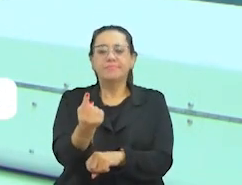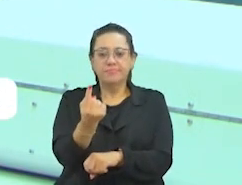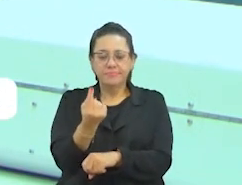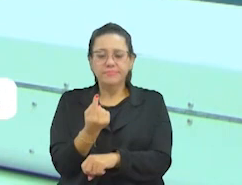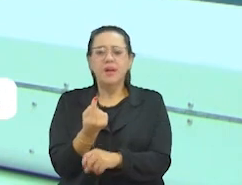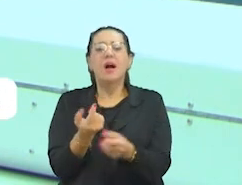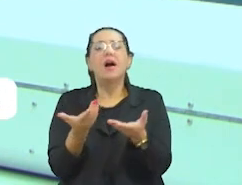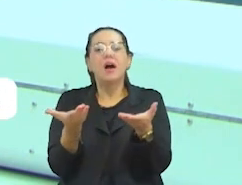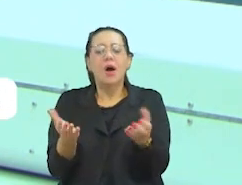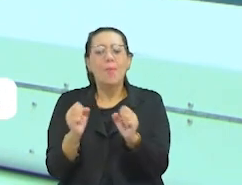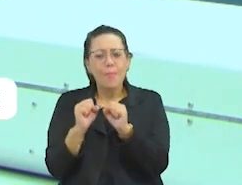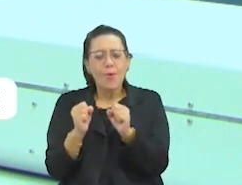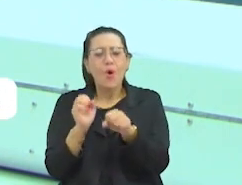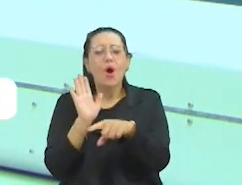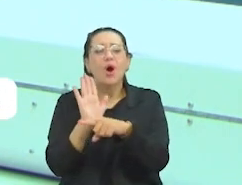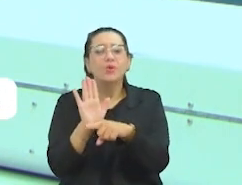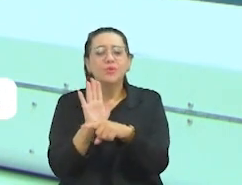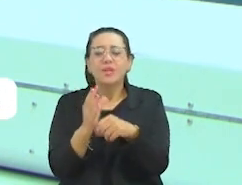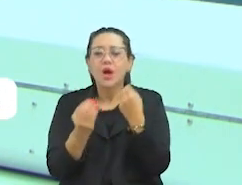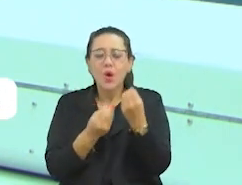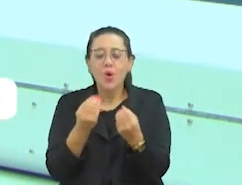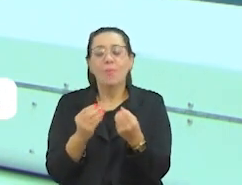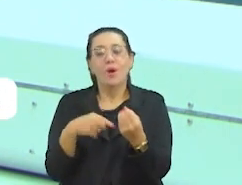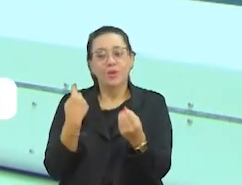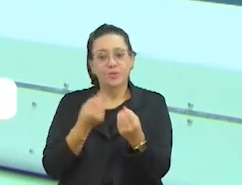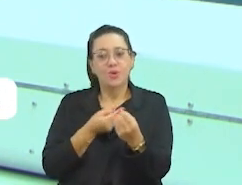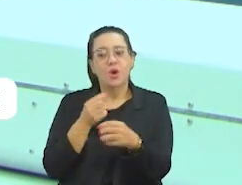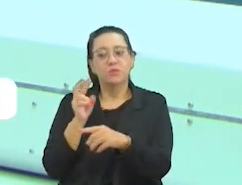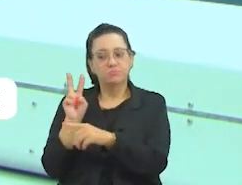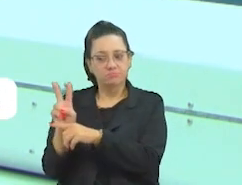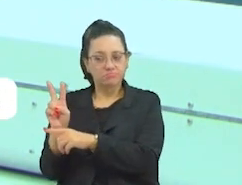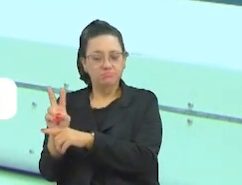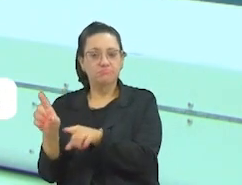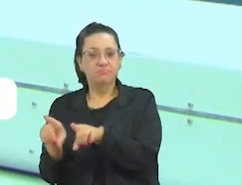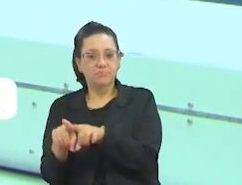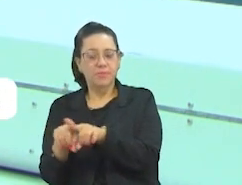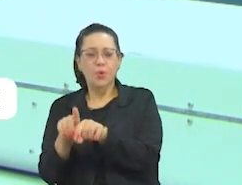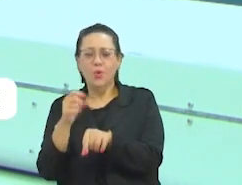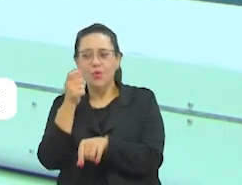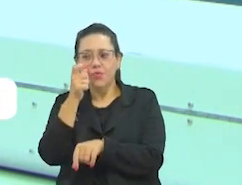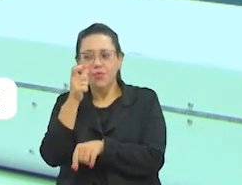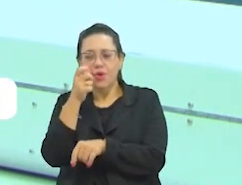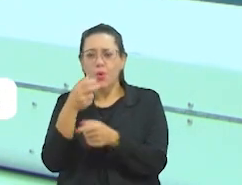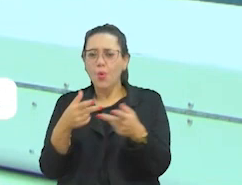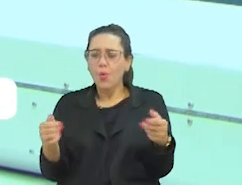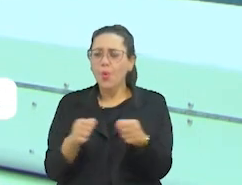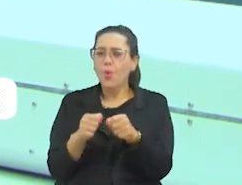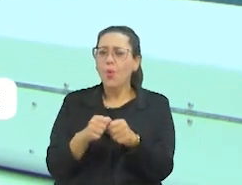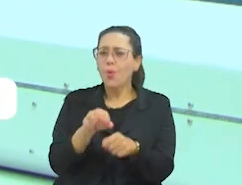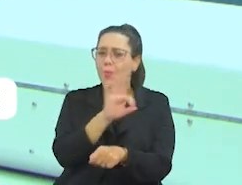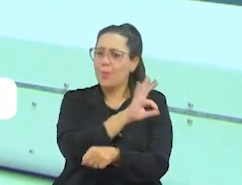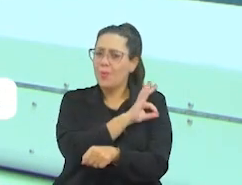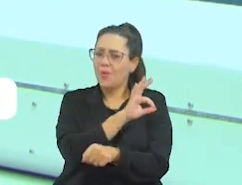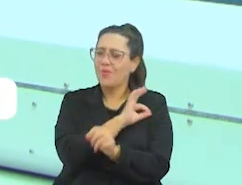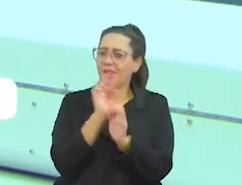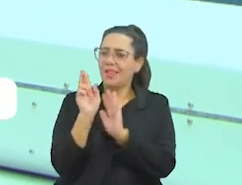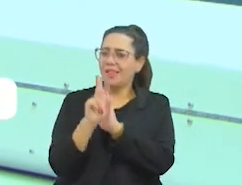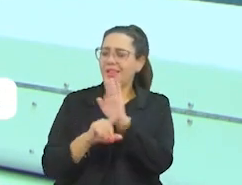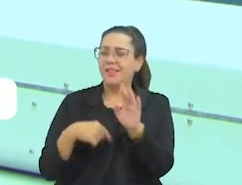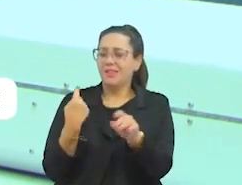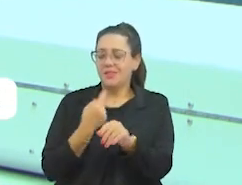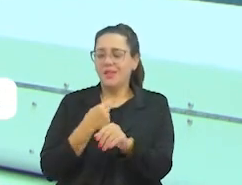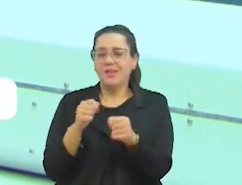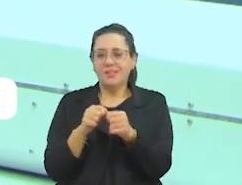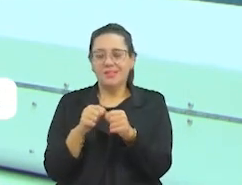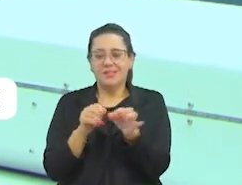o prefeito, como se diz. Mas nós podemos oferecer ali muitas outras opções, como nós estamos